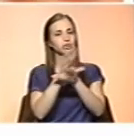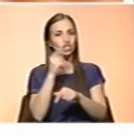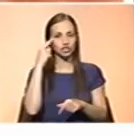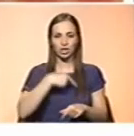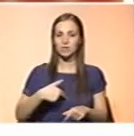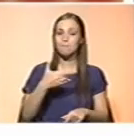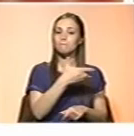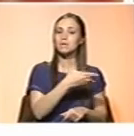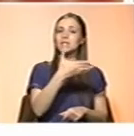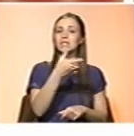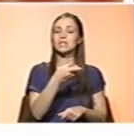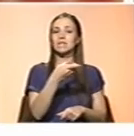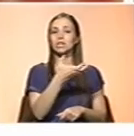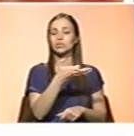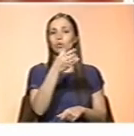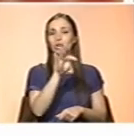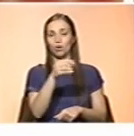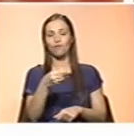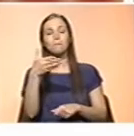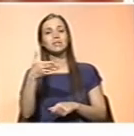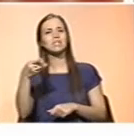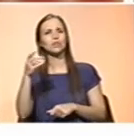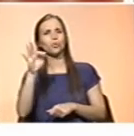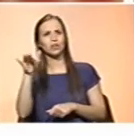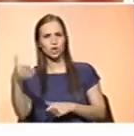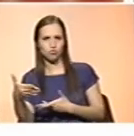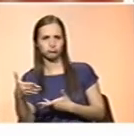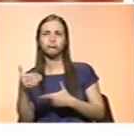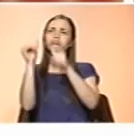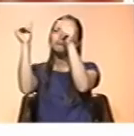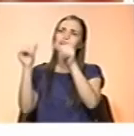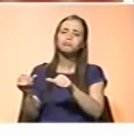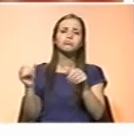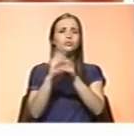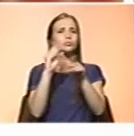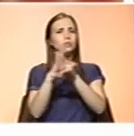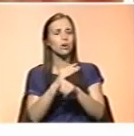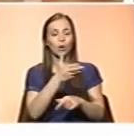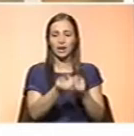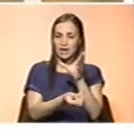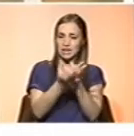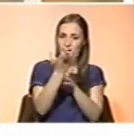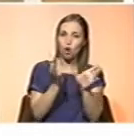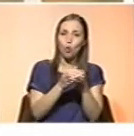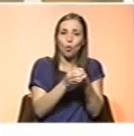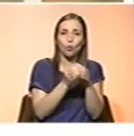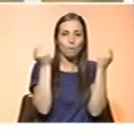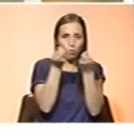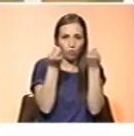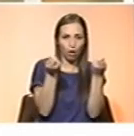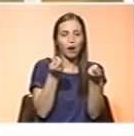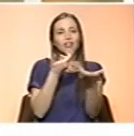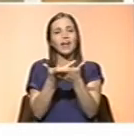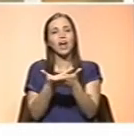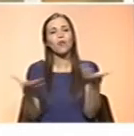e 1981. A exposição funciona como um documento histórico do período que vai da criação das comunas populares ao fim da